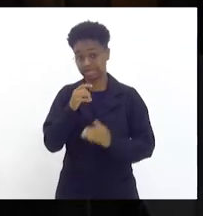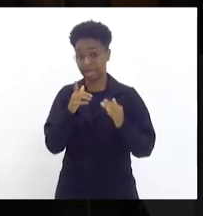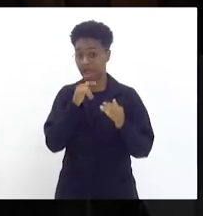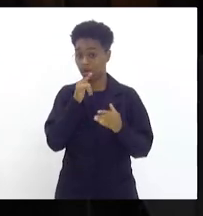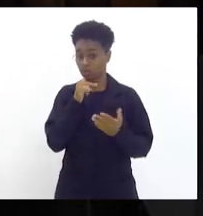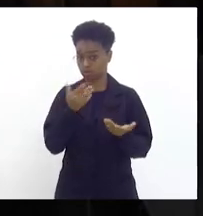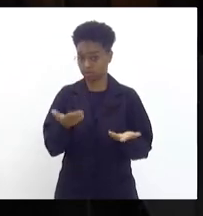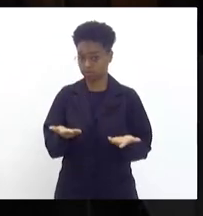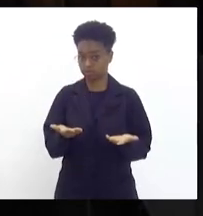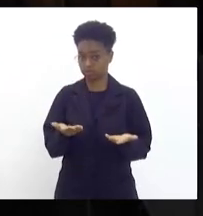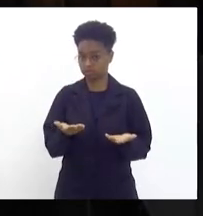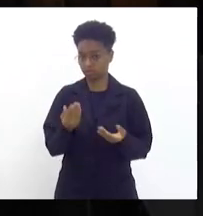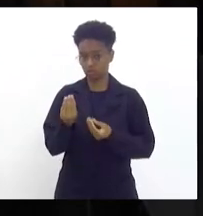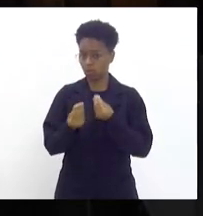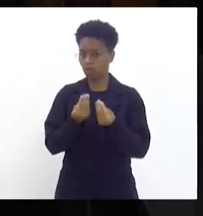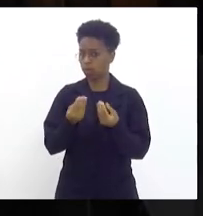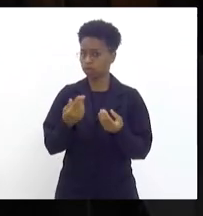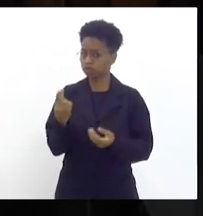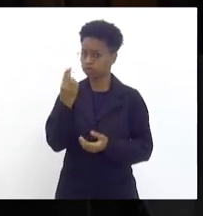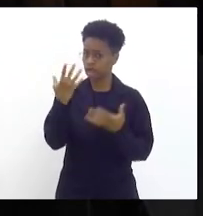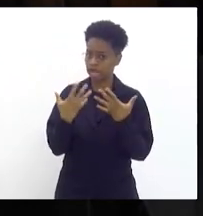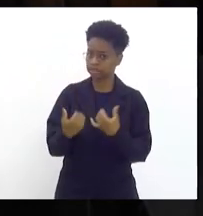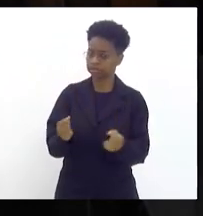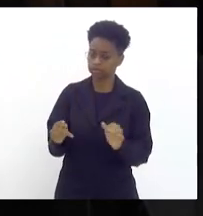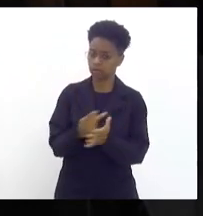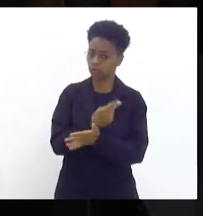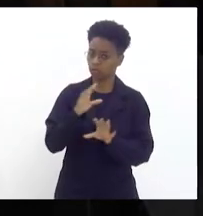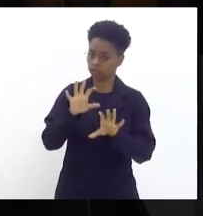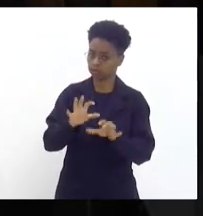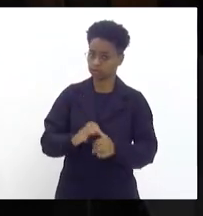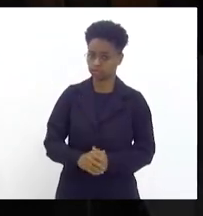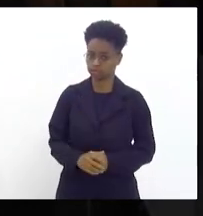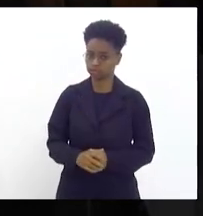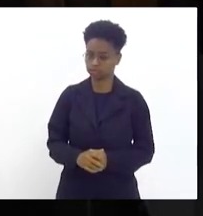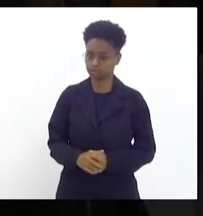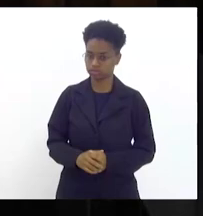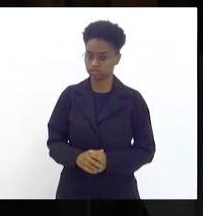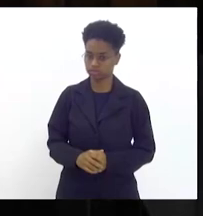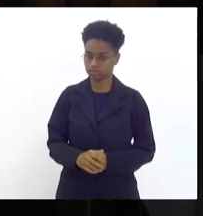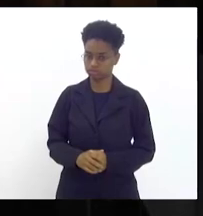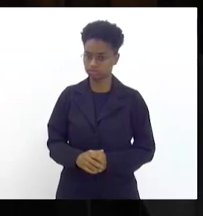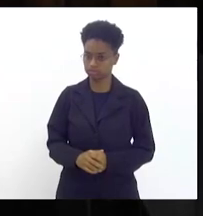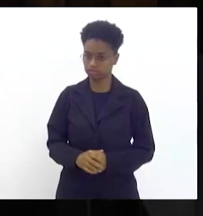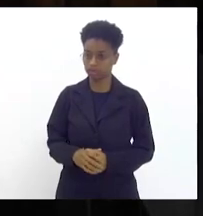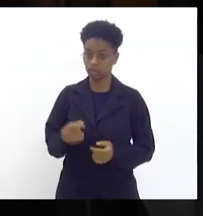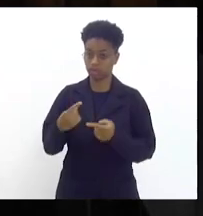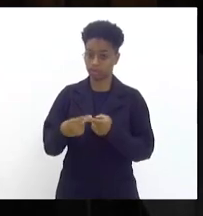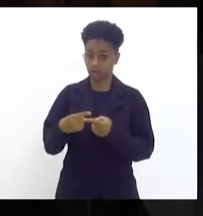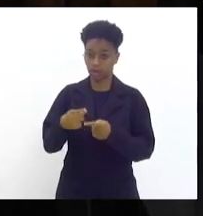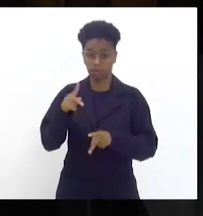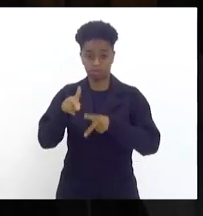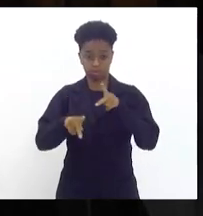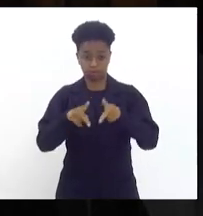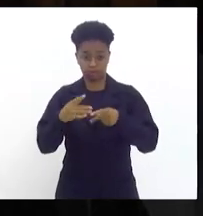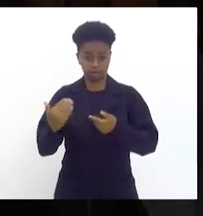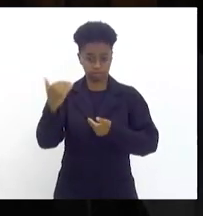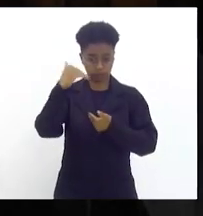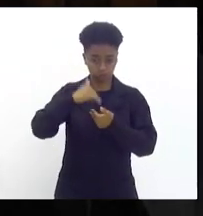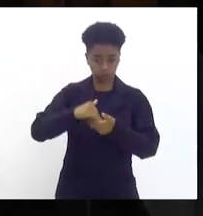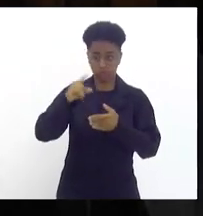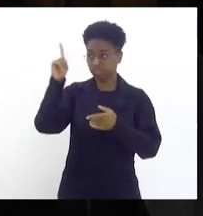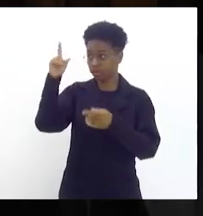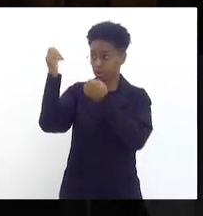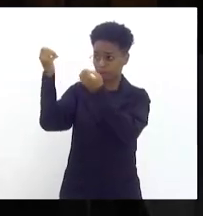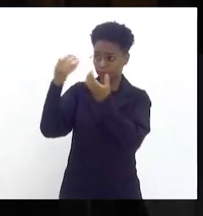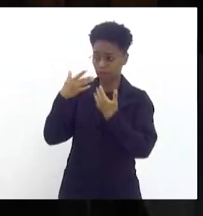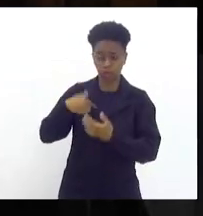água é inadmissível que isso aconteça este deputado eleito pelo povo com a graça de Deus não